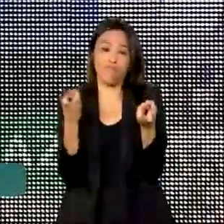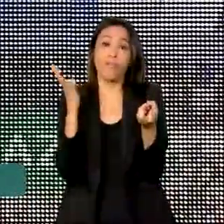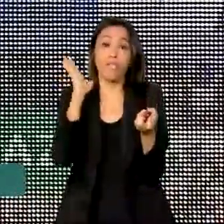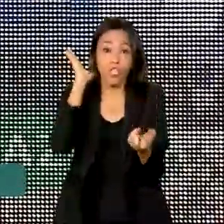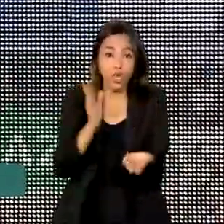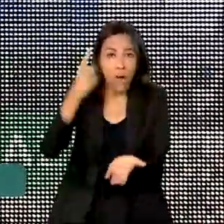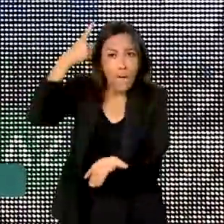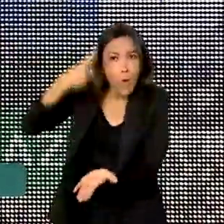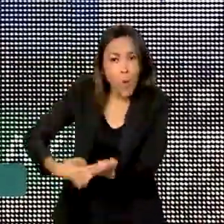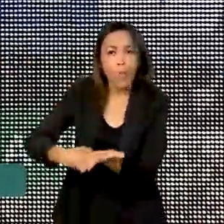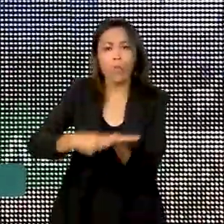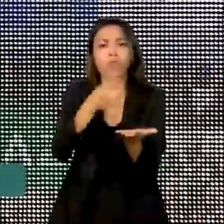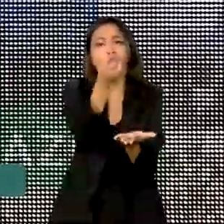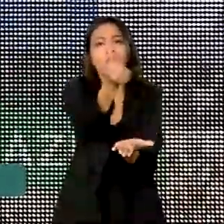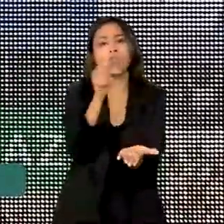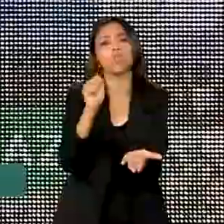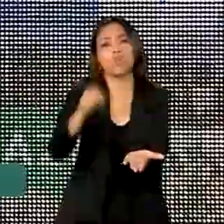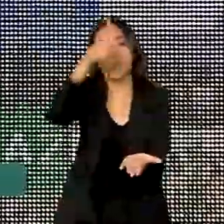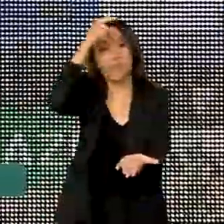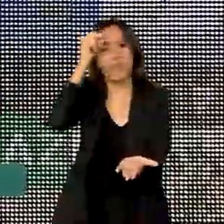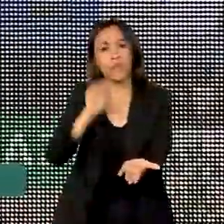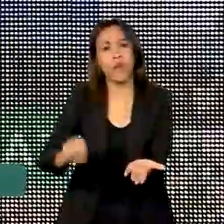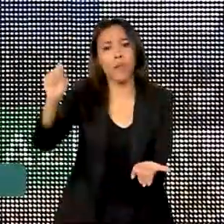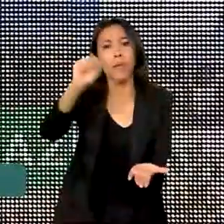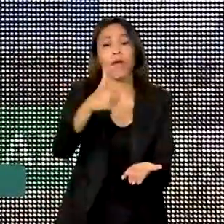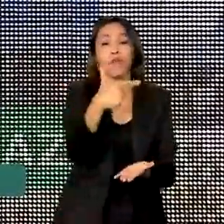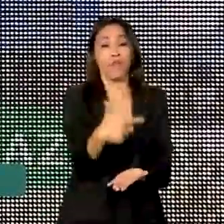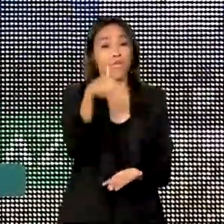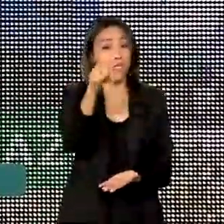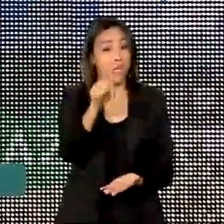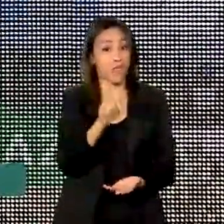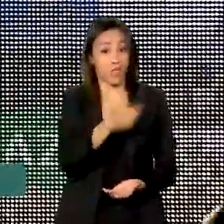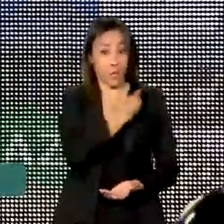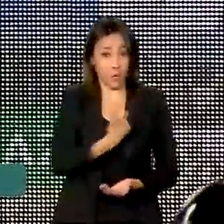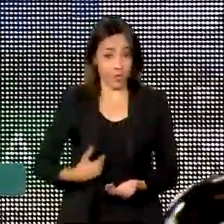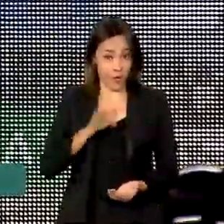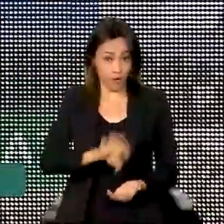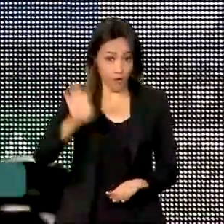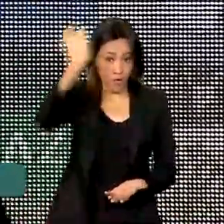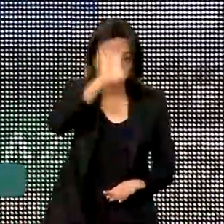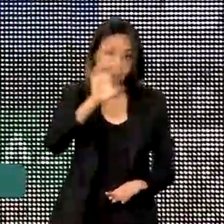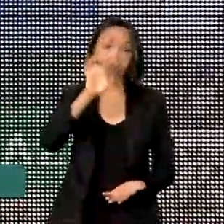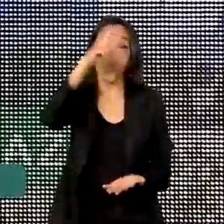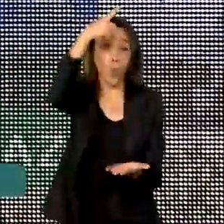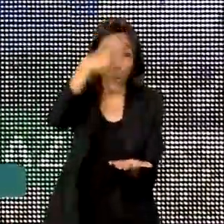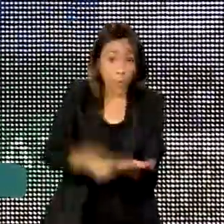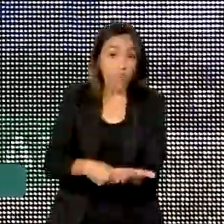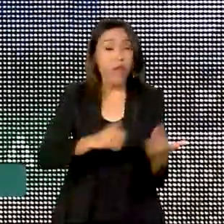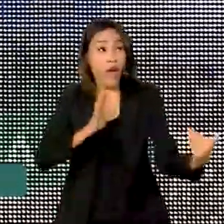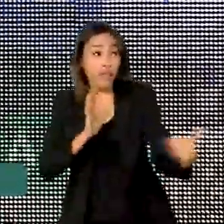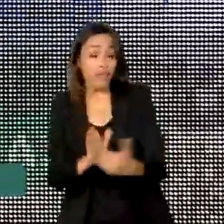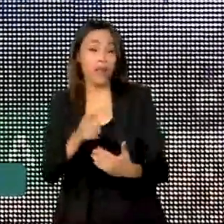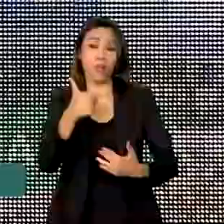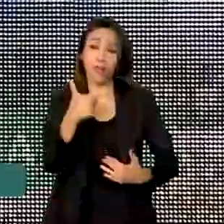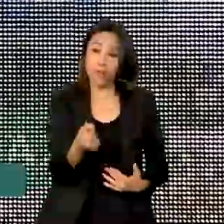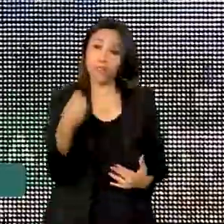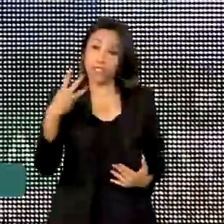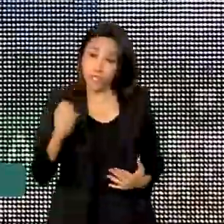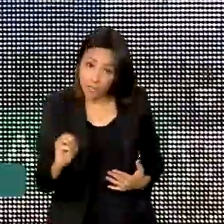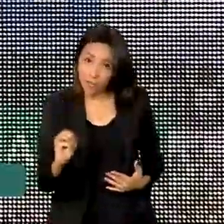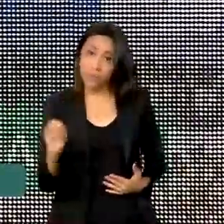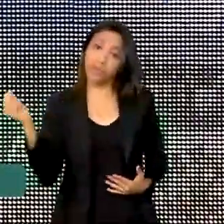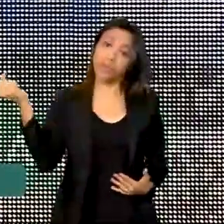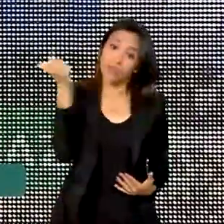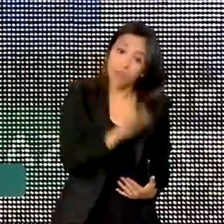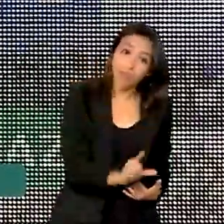6 mil prefeitos, com os 27 governadores, para ver se até 2030 a gente, no mínimo,